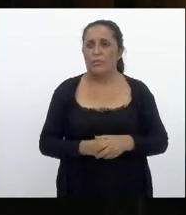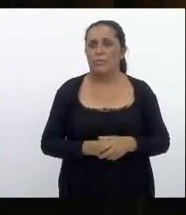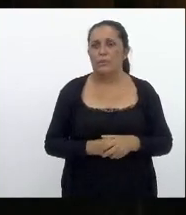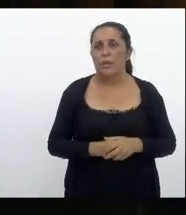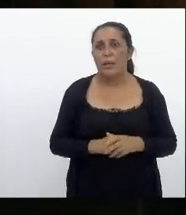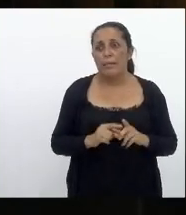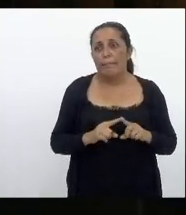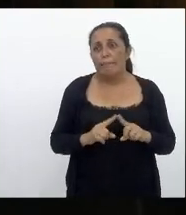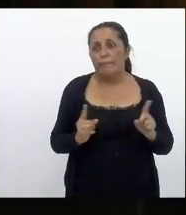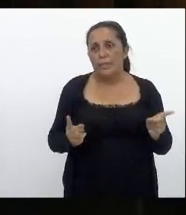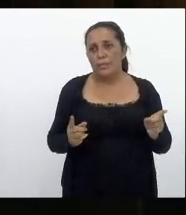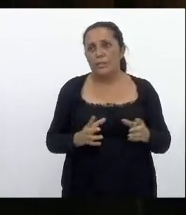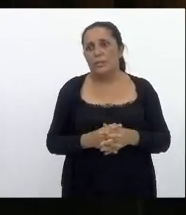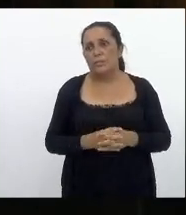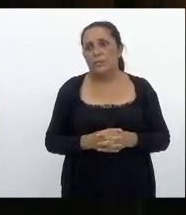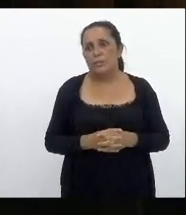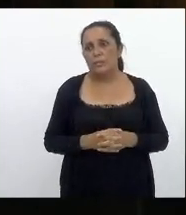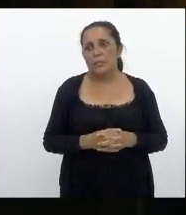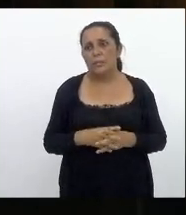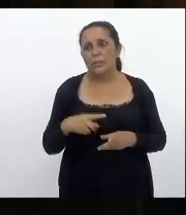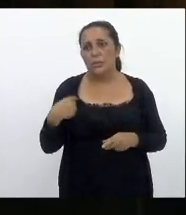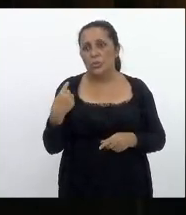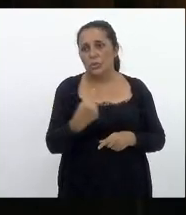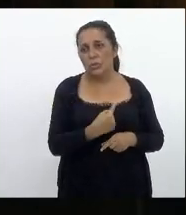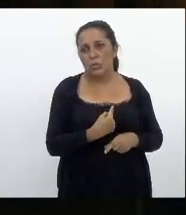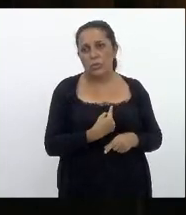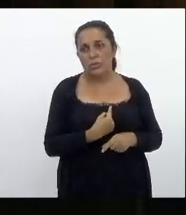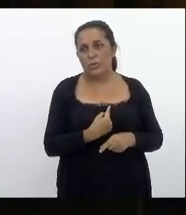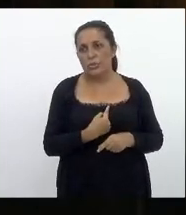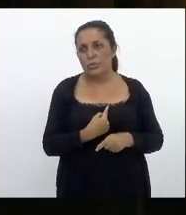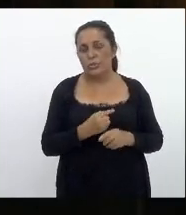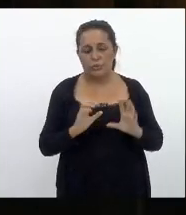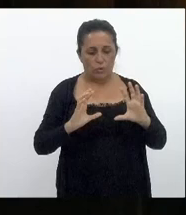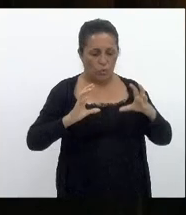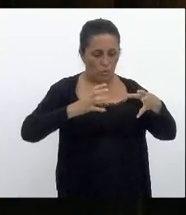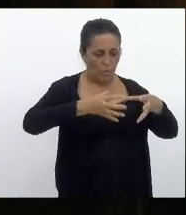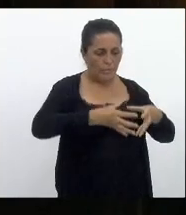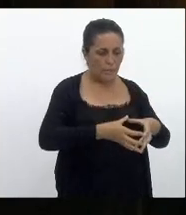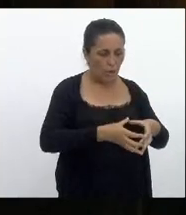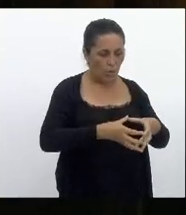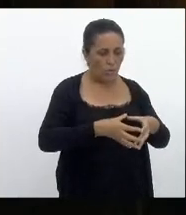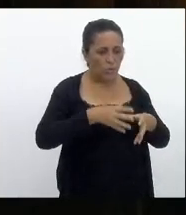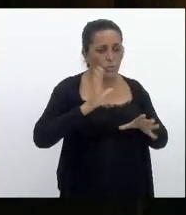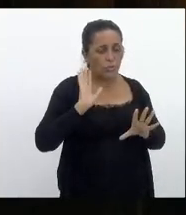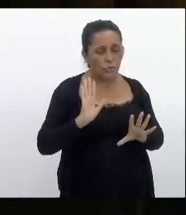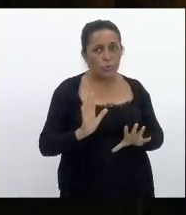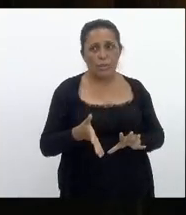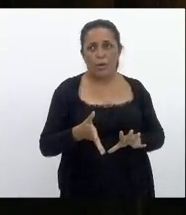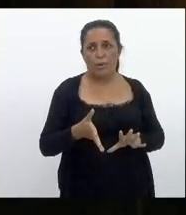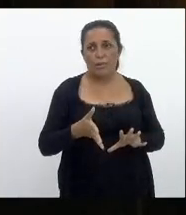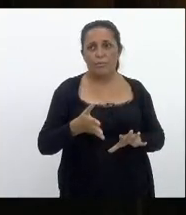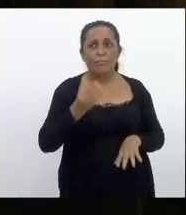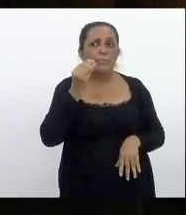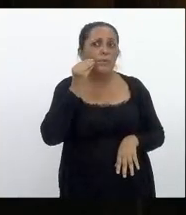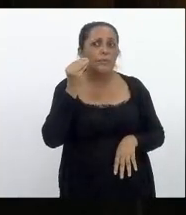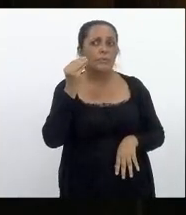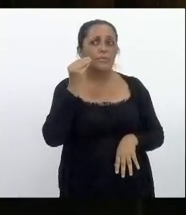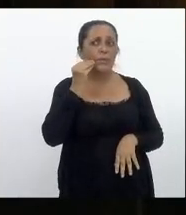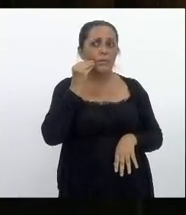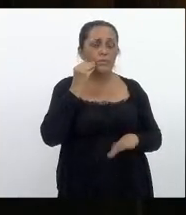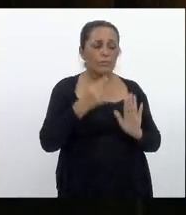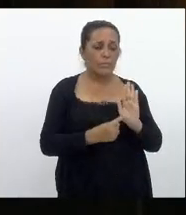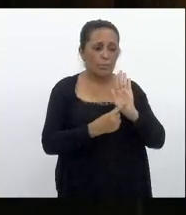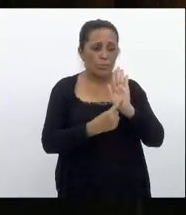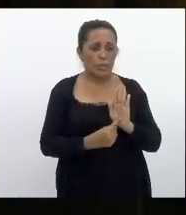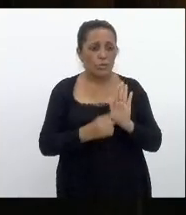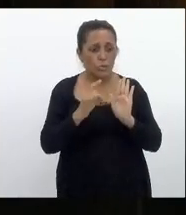mas nós através dessa da comissão estamos justamente tentando demonstrar não